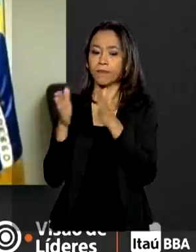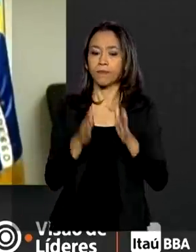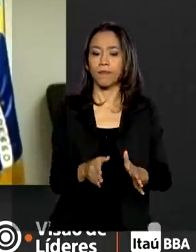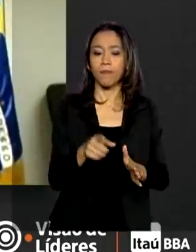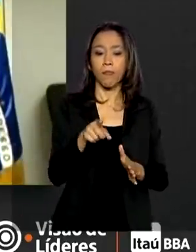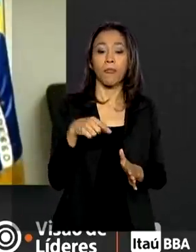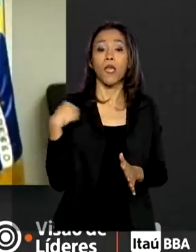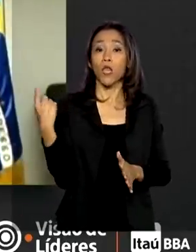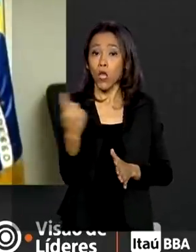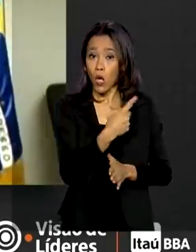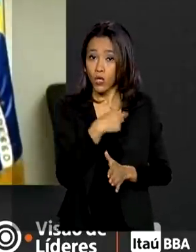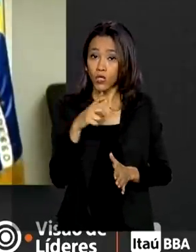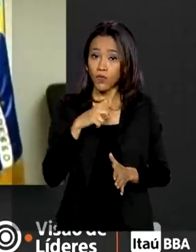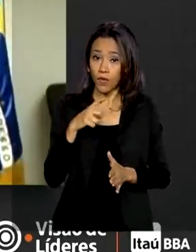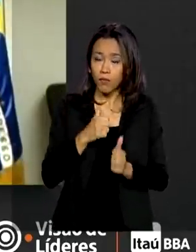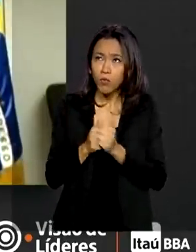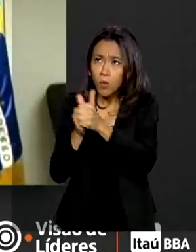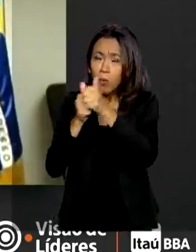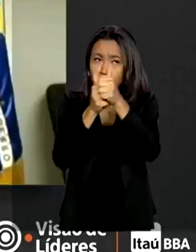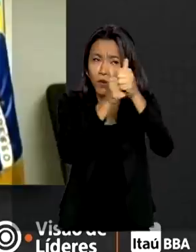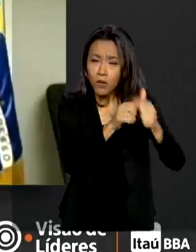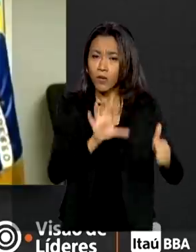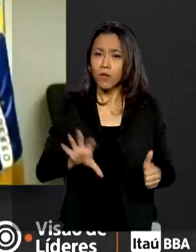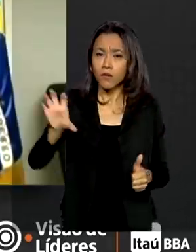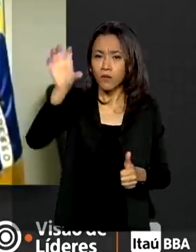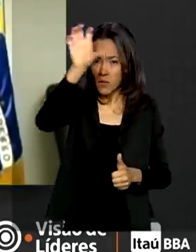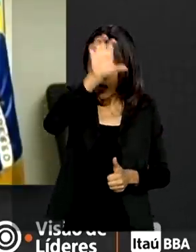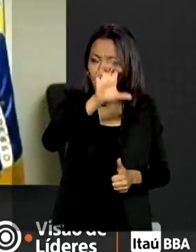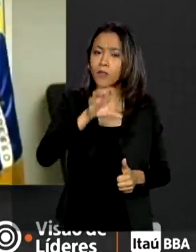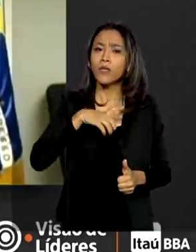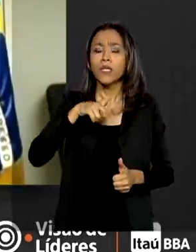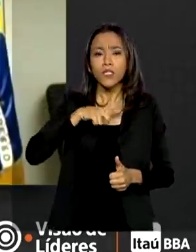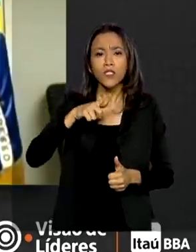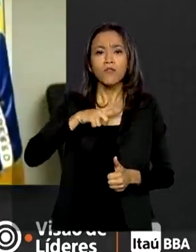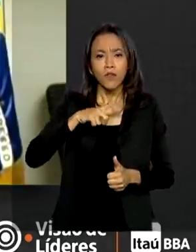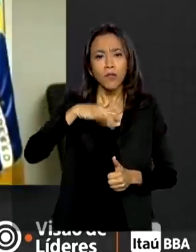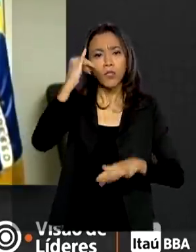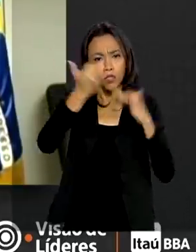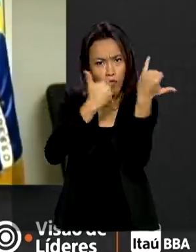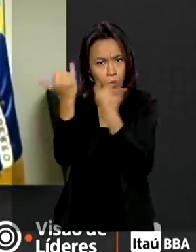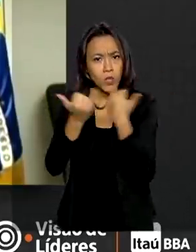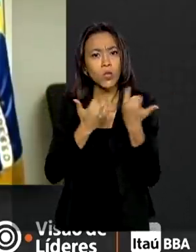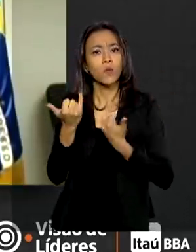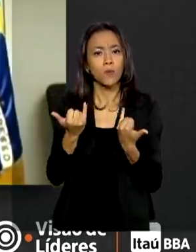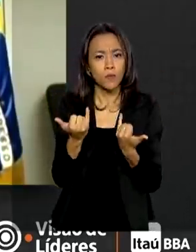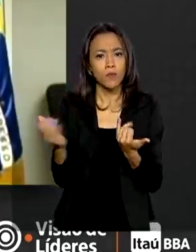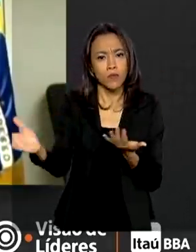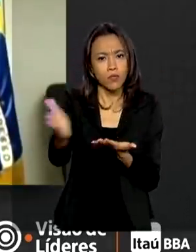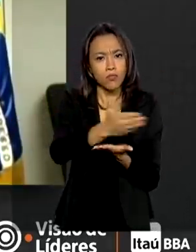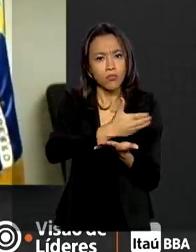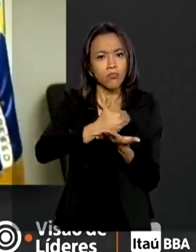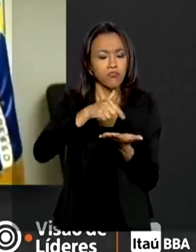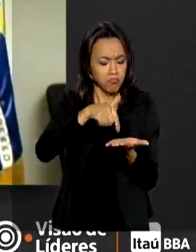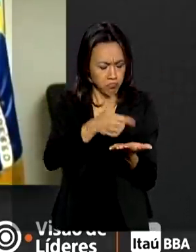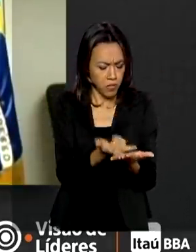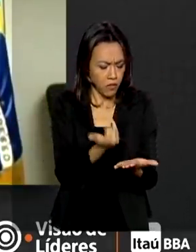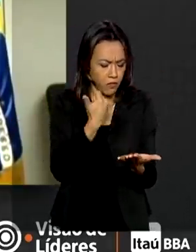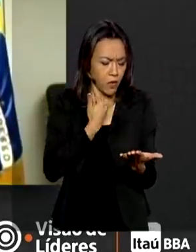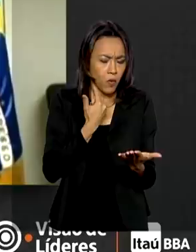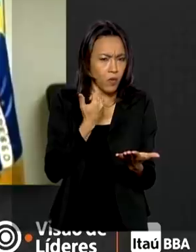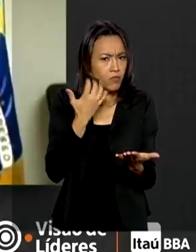tivemos com os estados, nós recebemos algumas estatísticas que indicam uma, não posso dizer que isso é